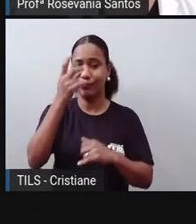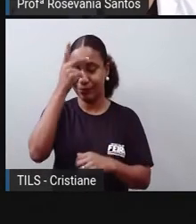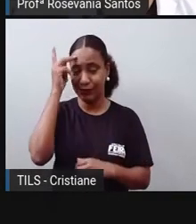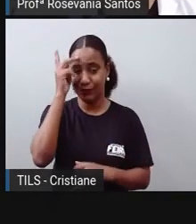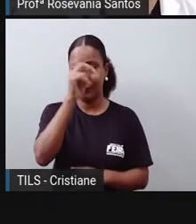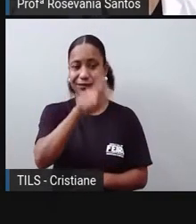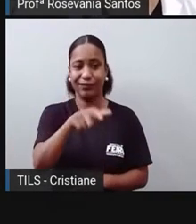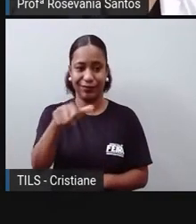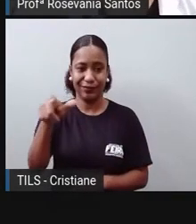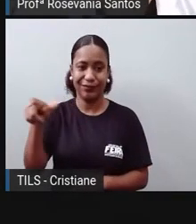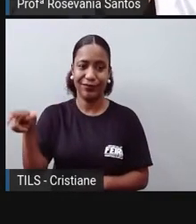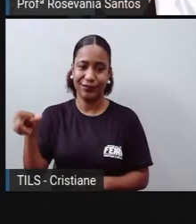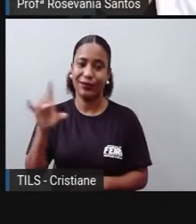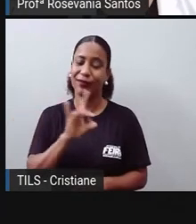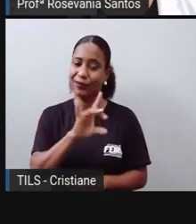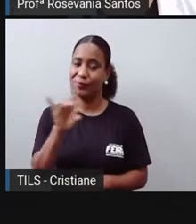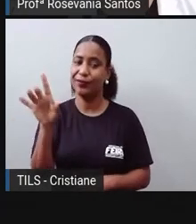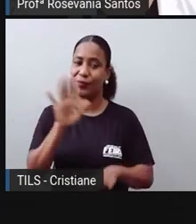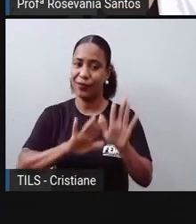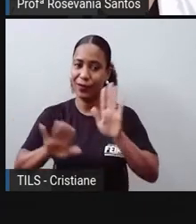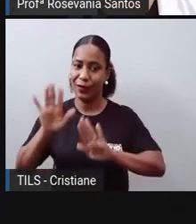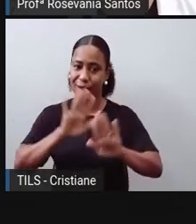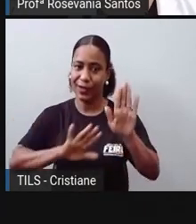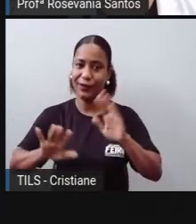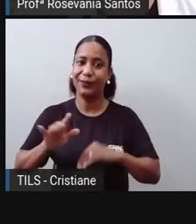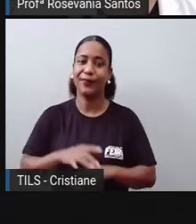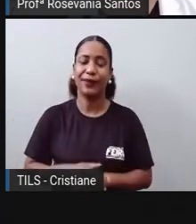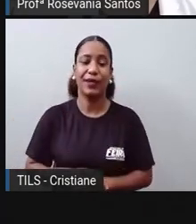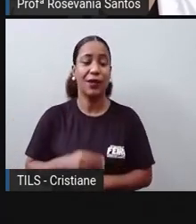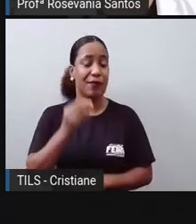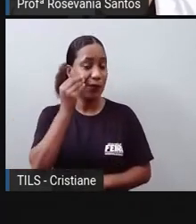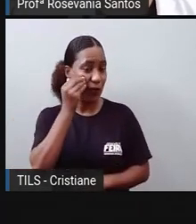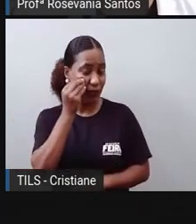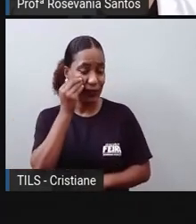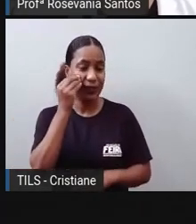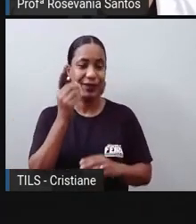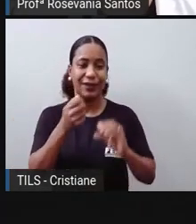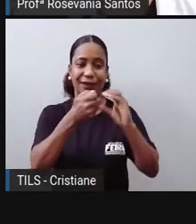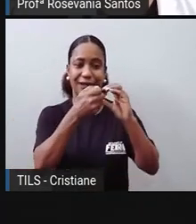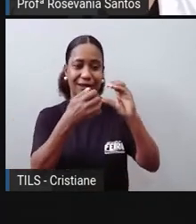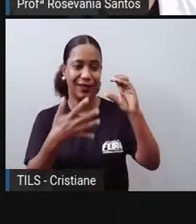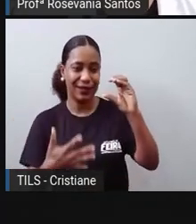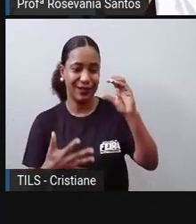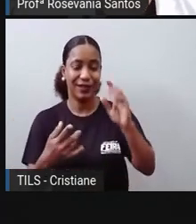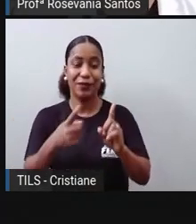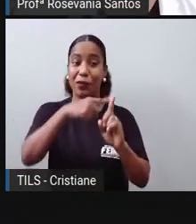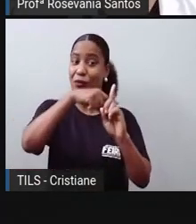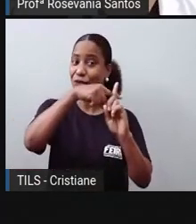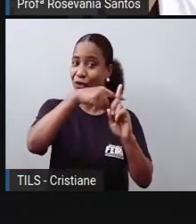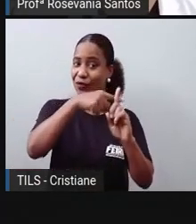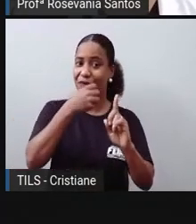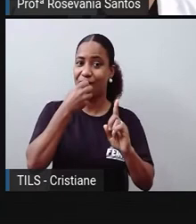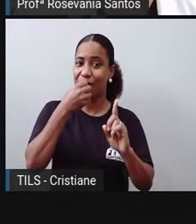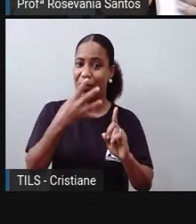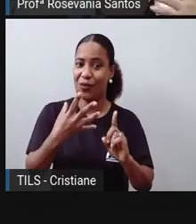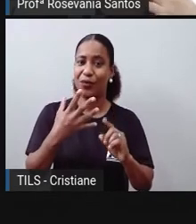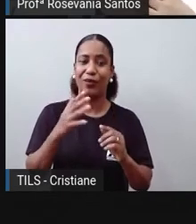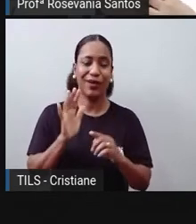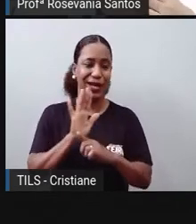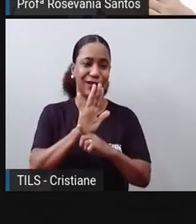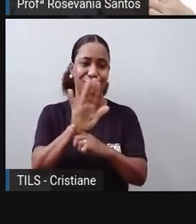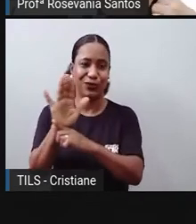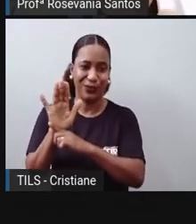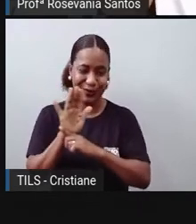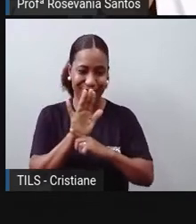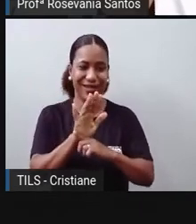Os aspectos, né, positivos da globalização são vários, eu citei aqui alguns, a disseminação cultural, isso é nítido,